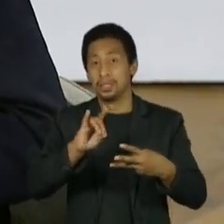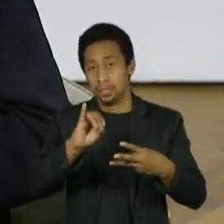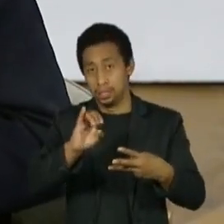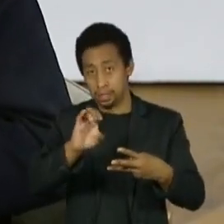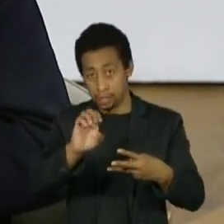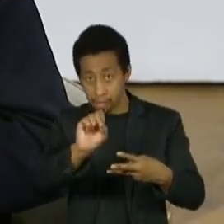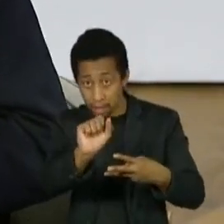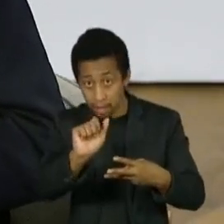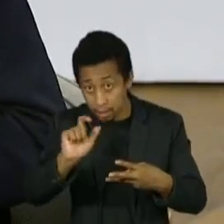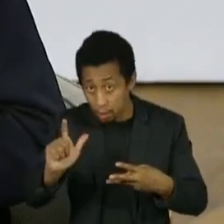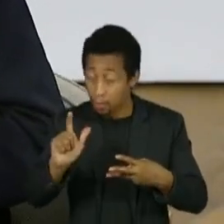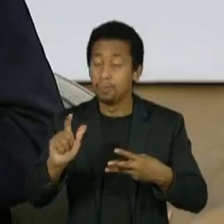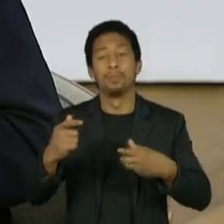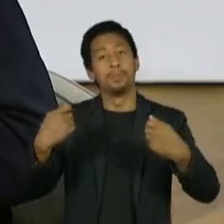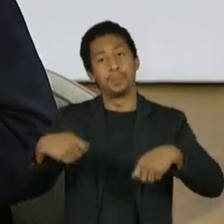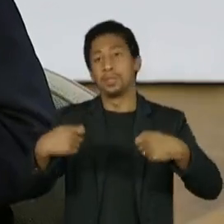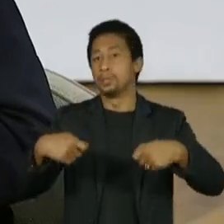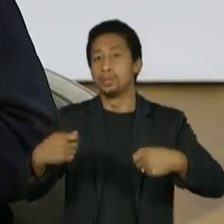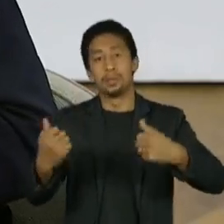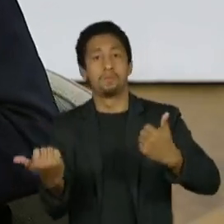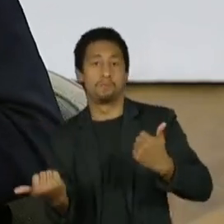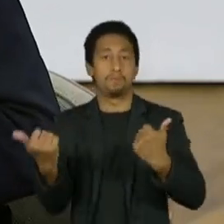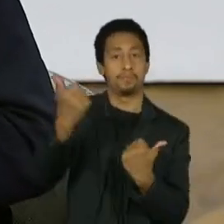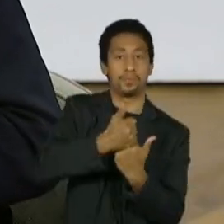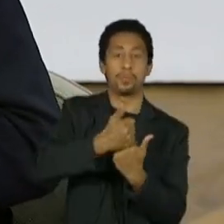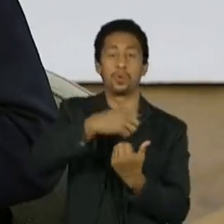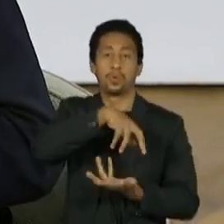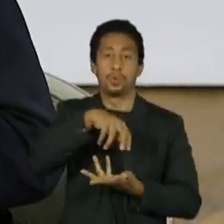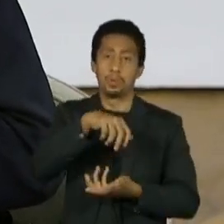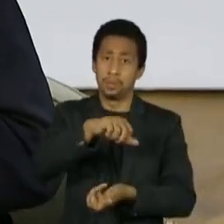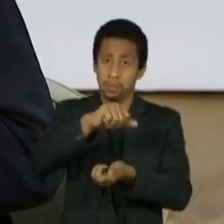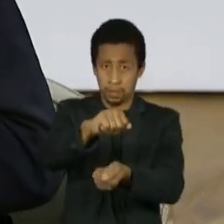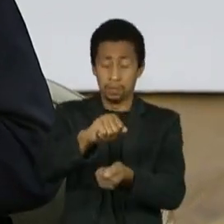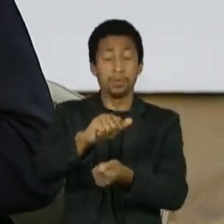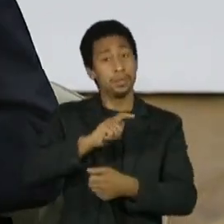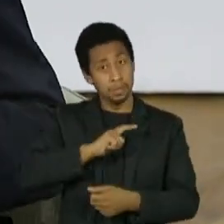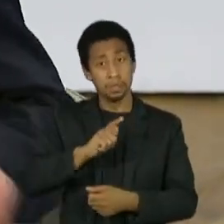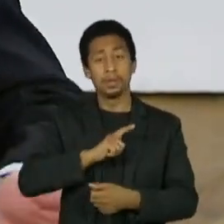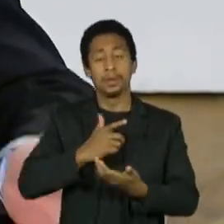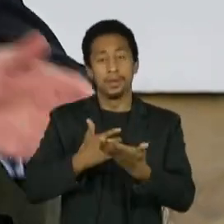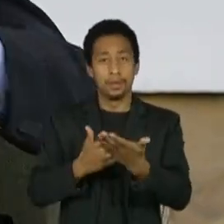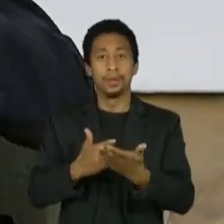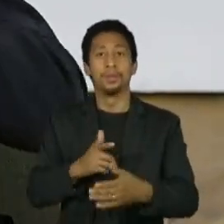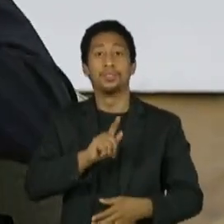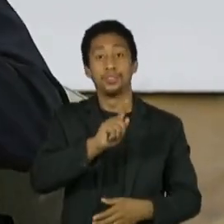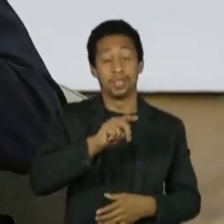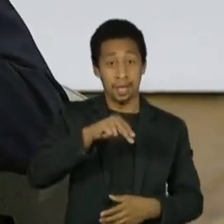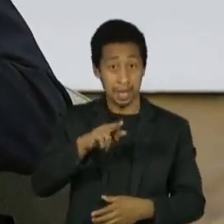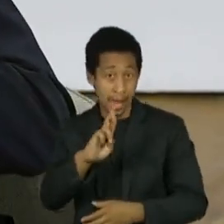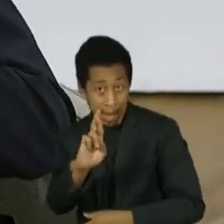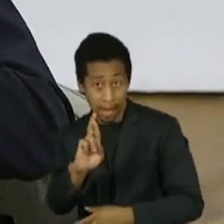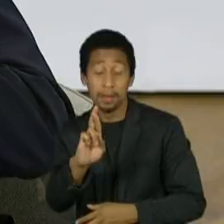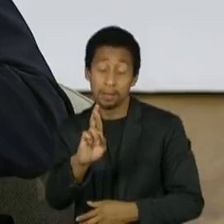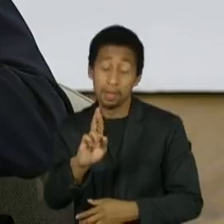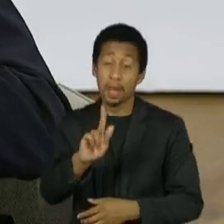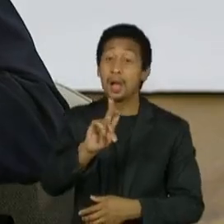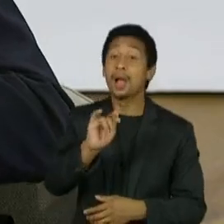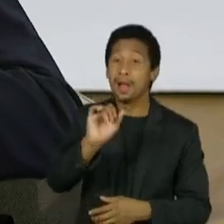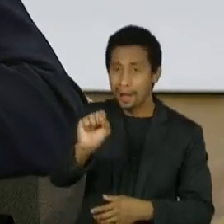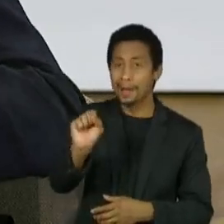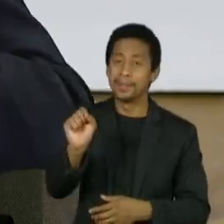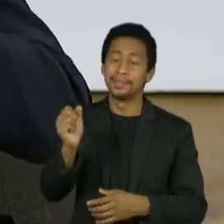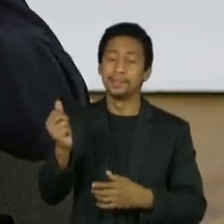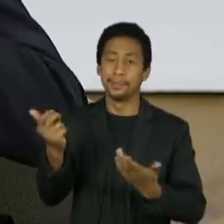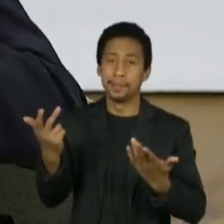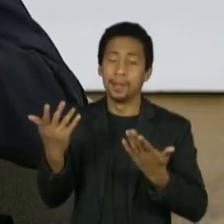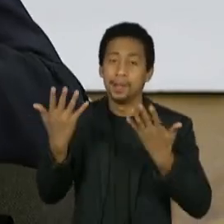A transição mais fácil para a geração é o do gás natural do GNL, que vai ter uma redução importante já de emissões.